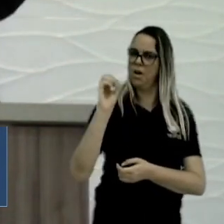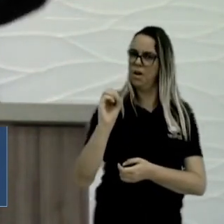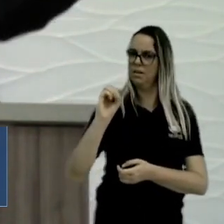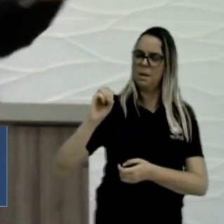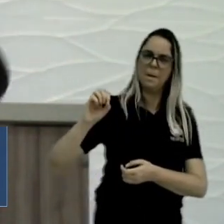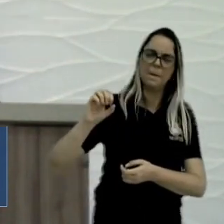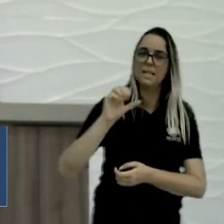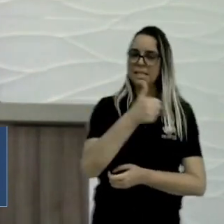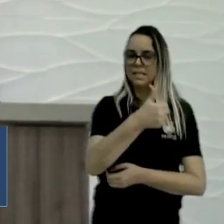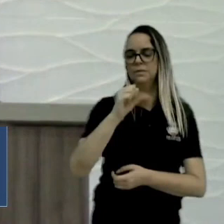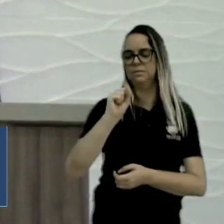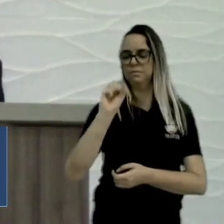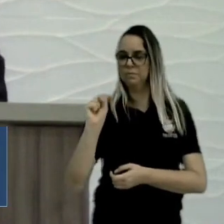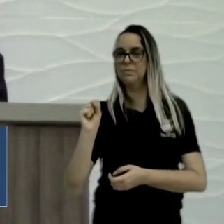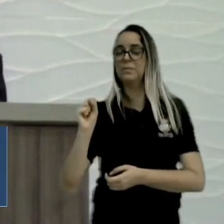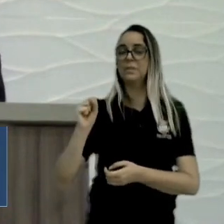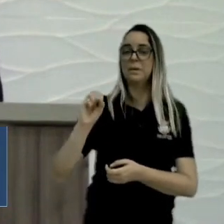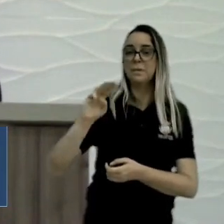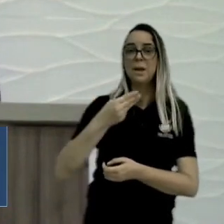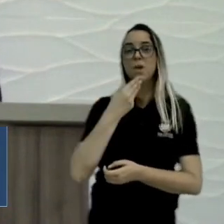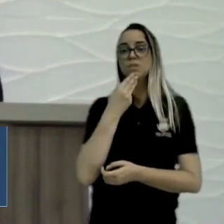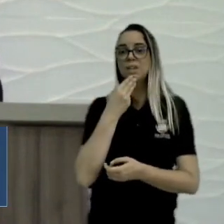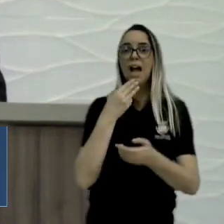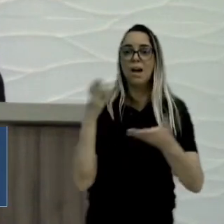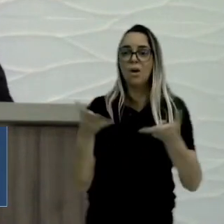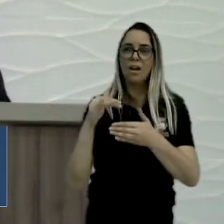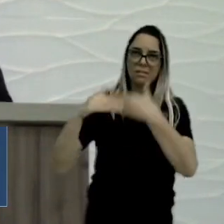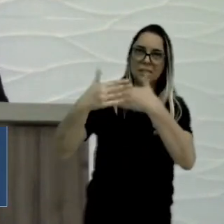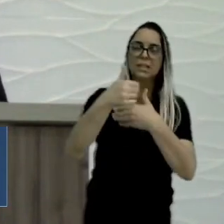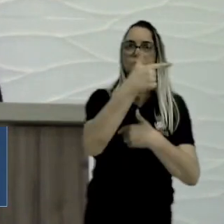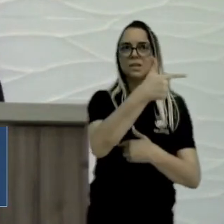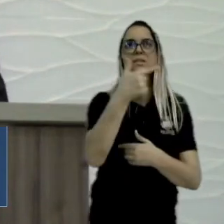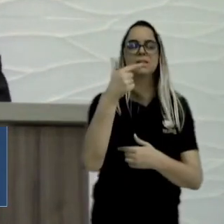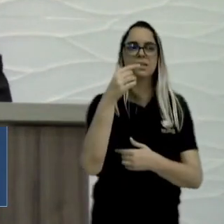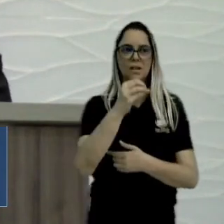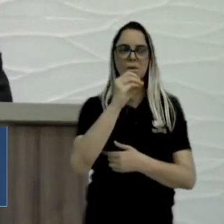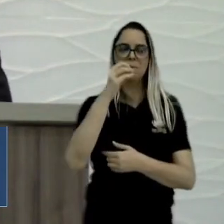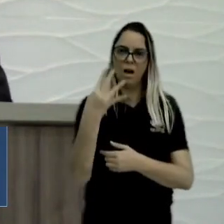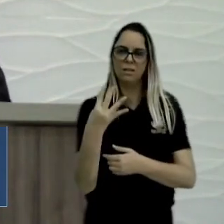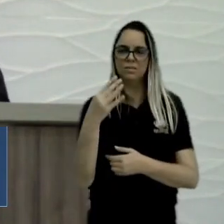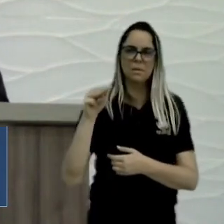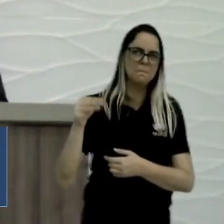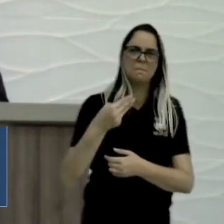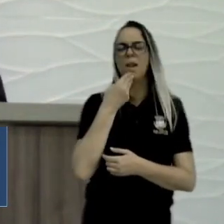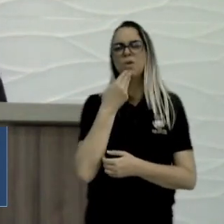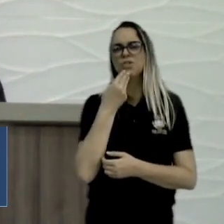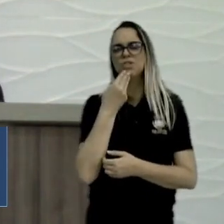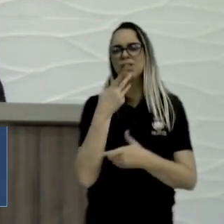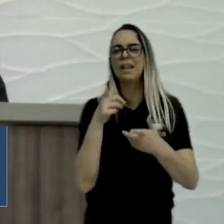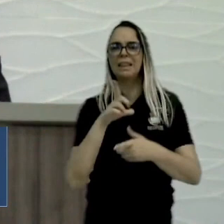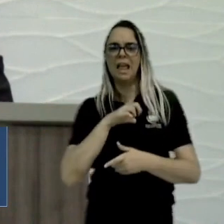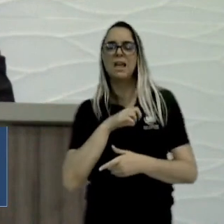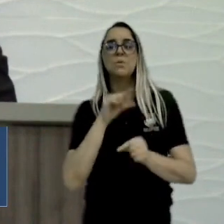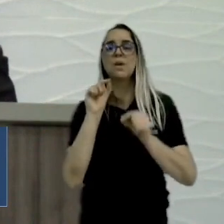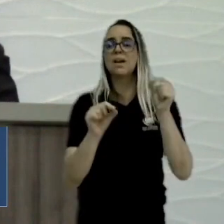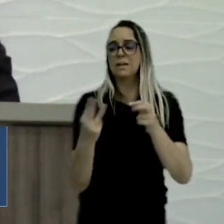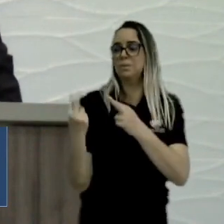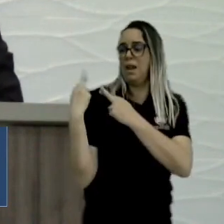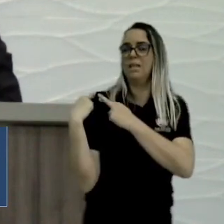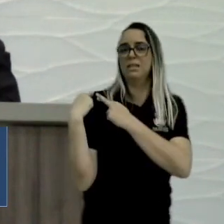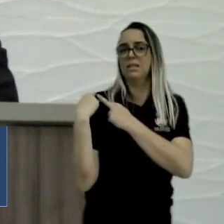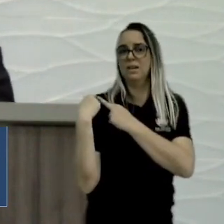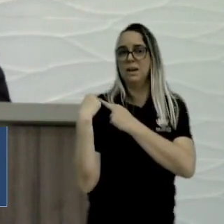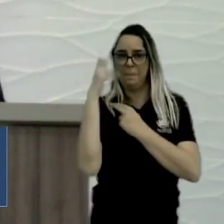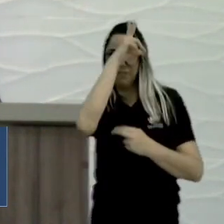ano para o próximo, 204 milhões, então a obrigação do poder público municipal manter a água